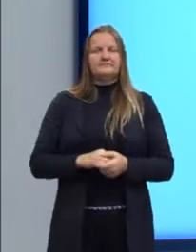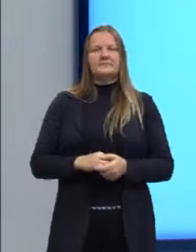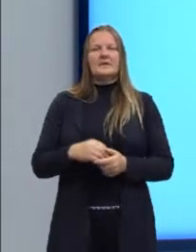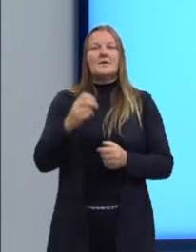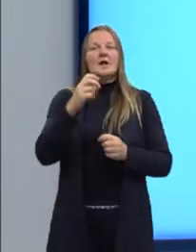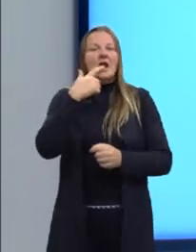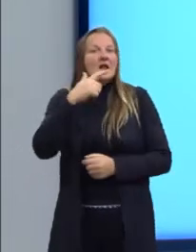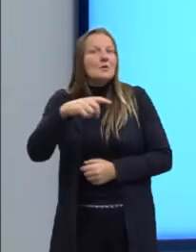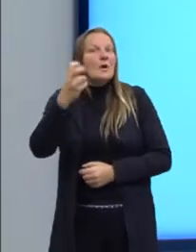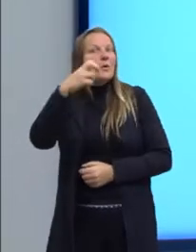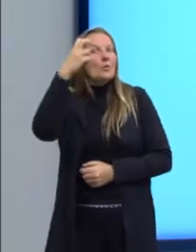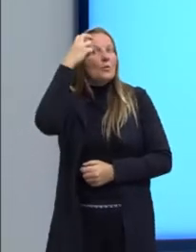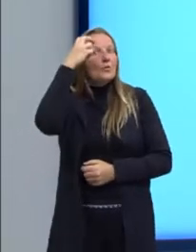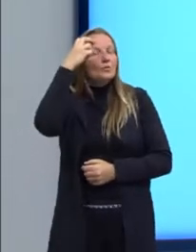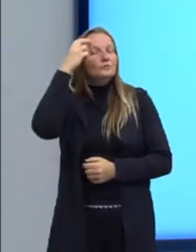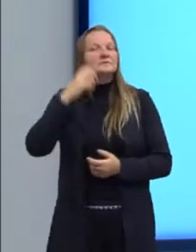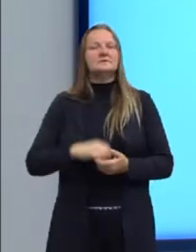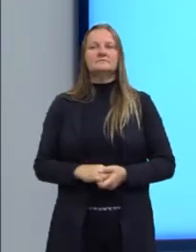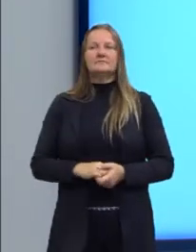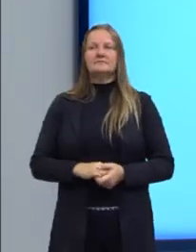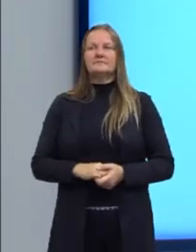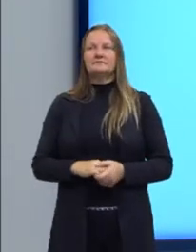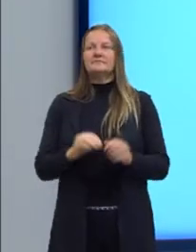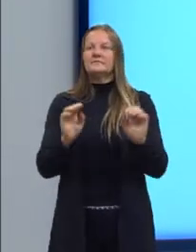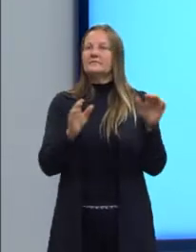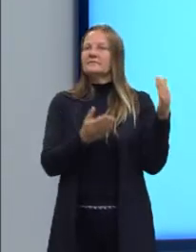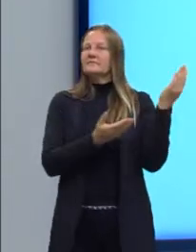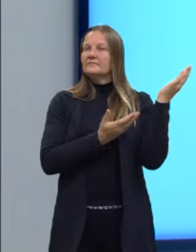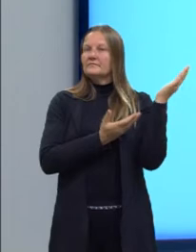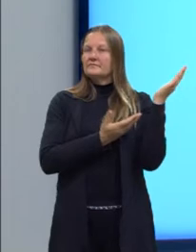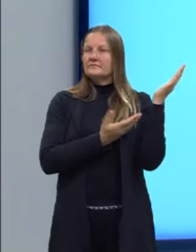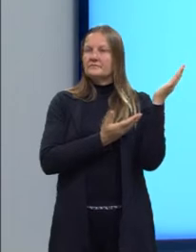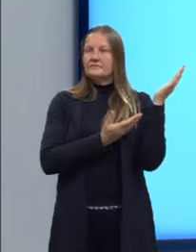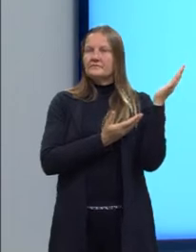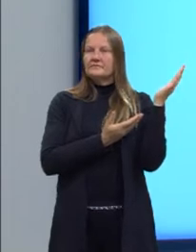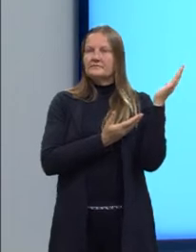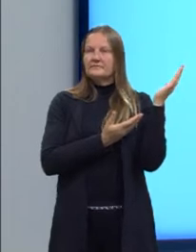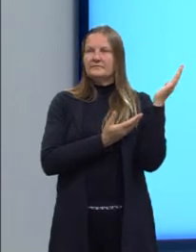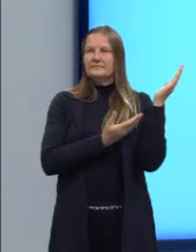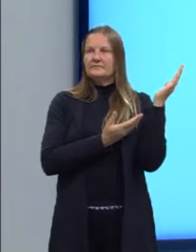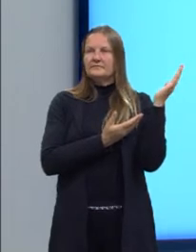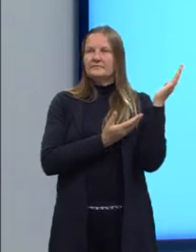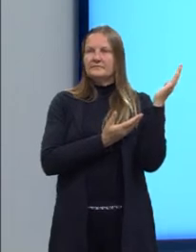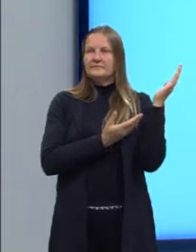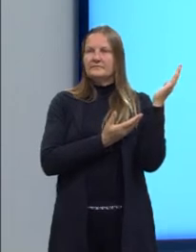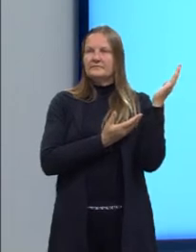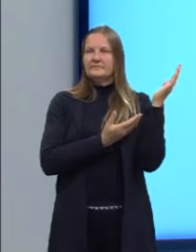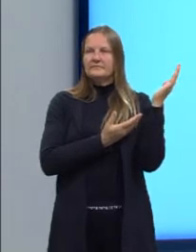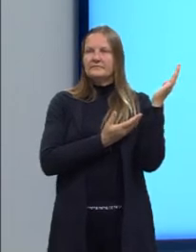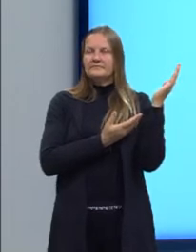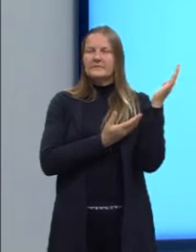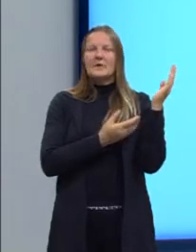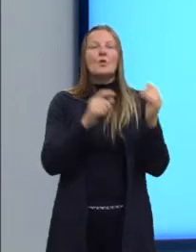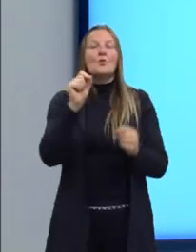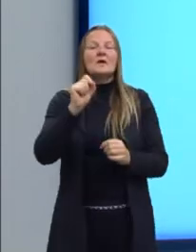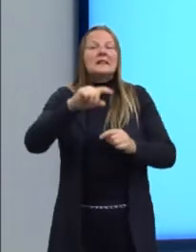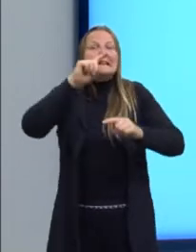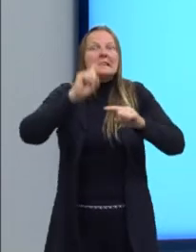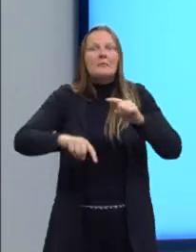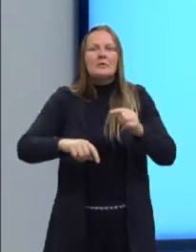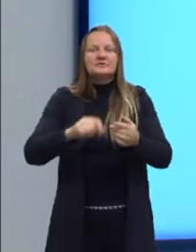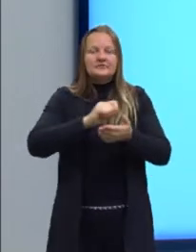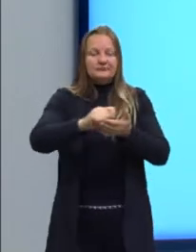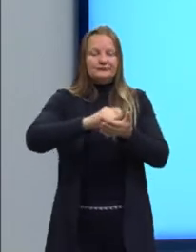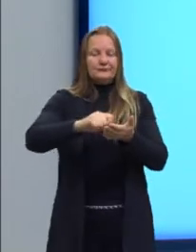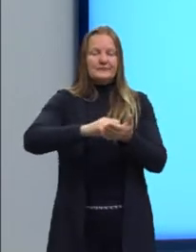culta. Então, o que não pode ter na linguagem da redação, da redação nota mil. Escrever como se